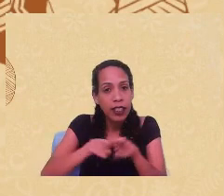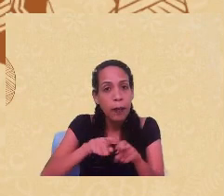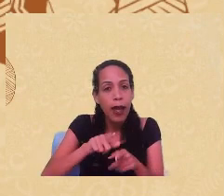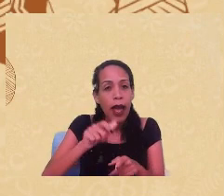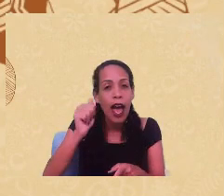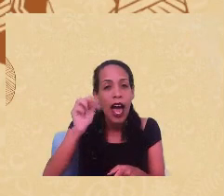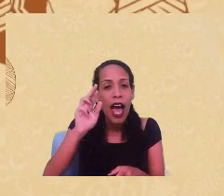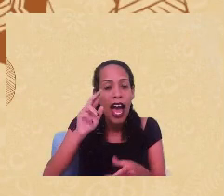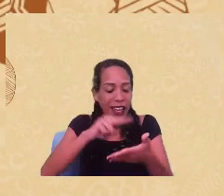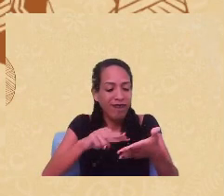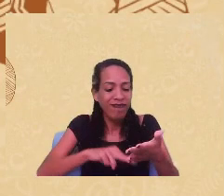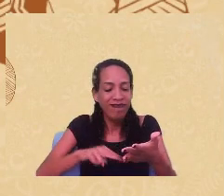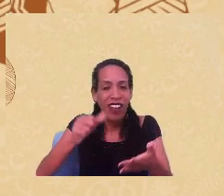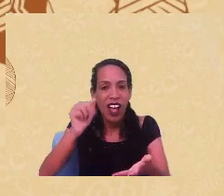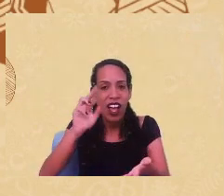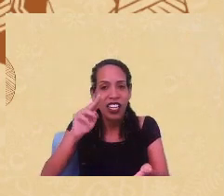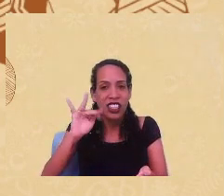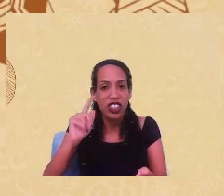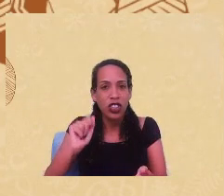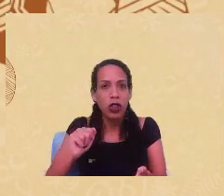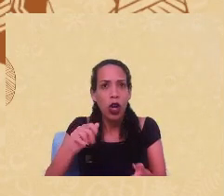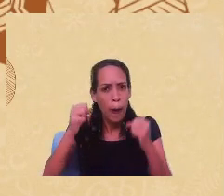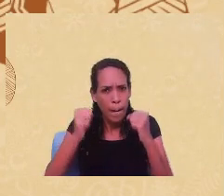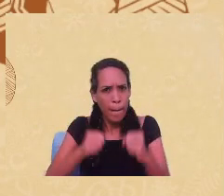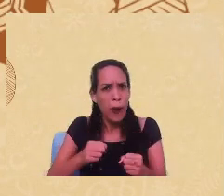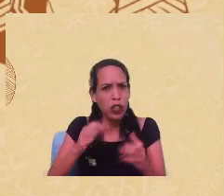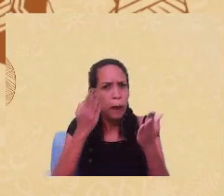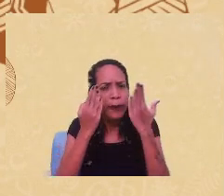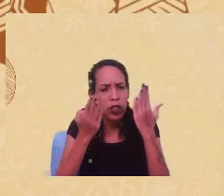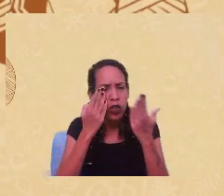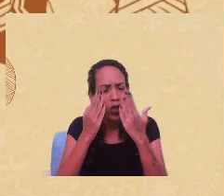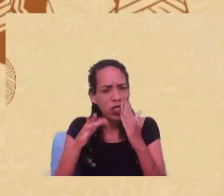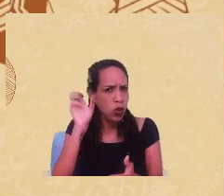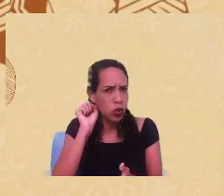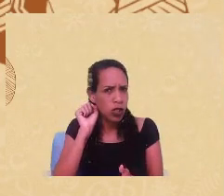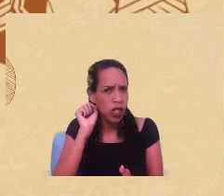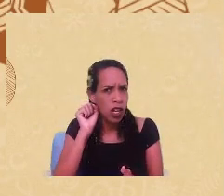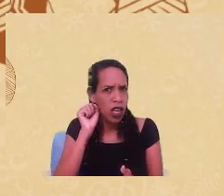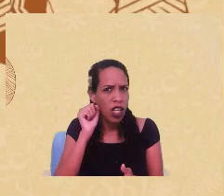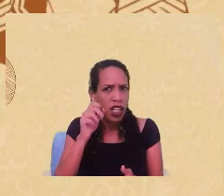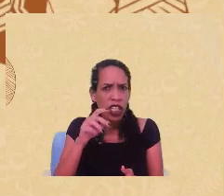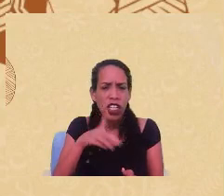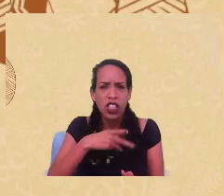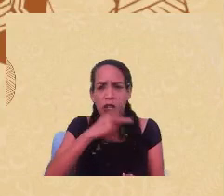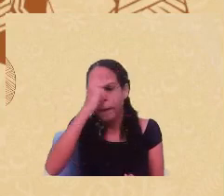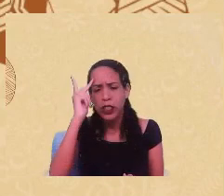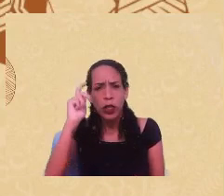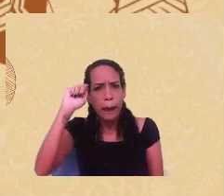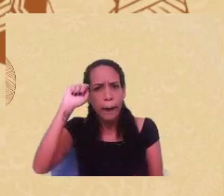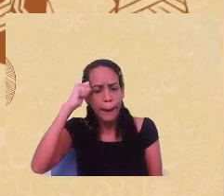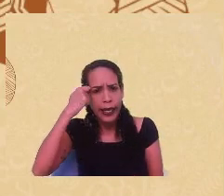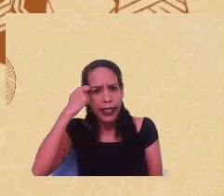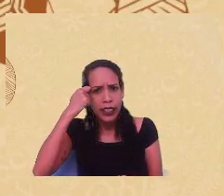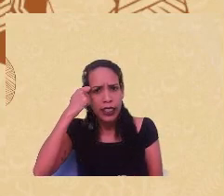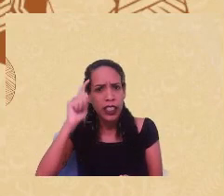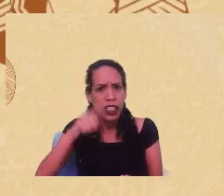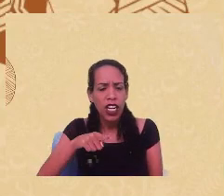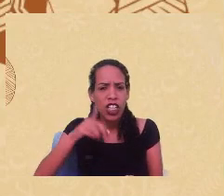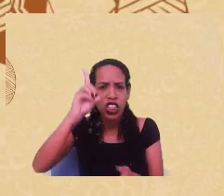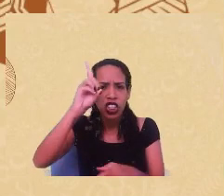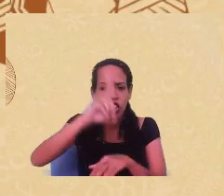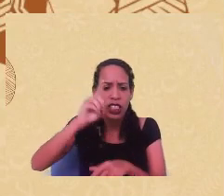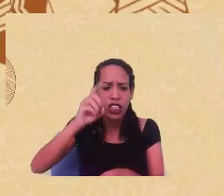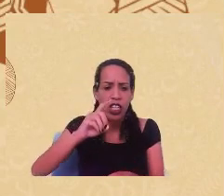perguntava, pode a psicologia escutar reflexões sobre a demanda negra nas dimensões clínicas? Então,